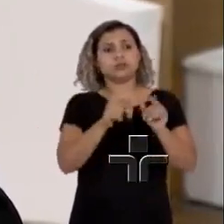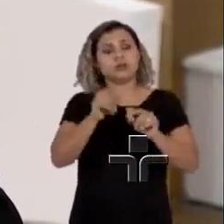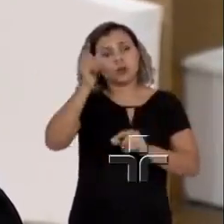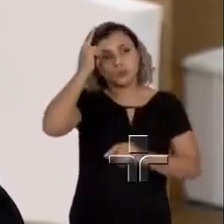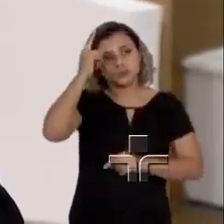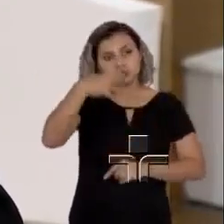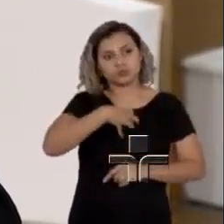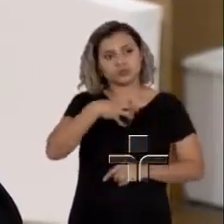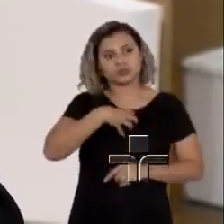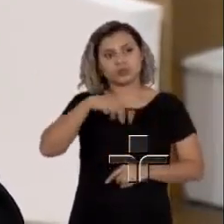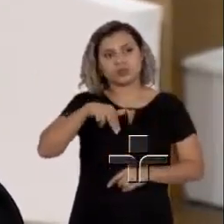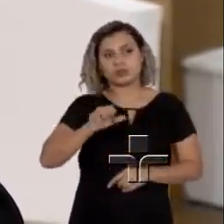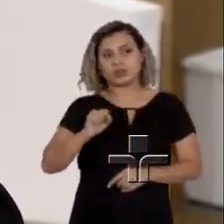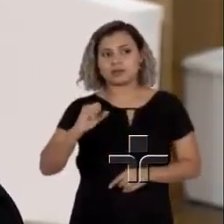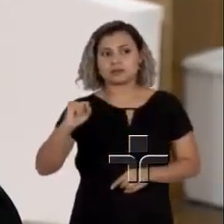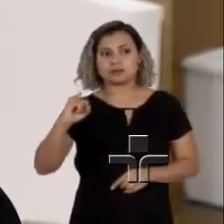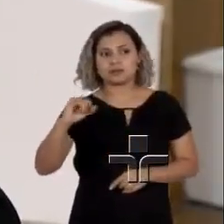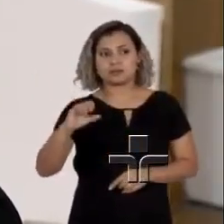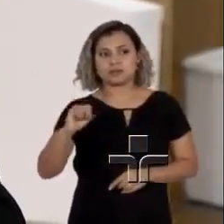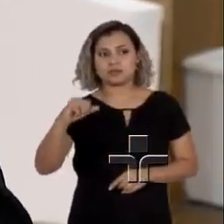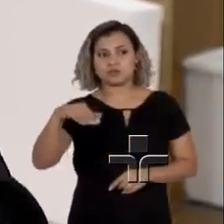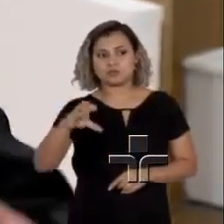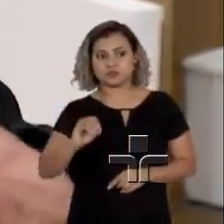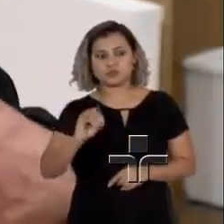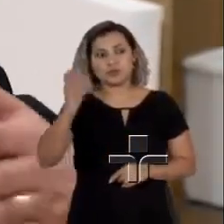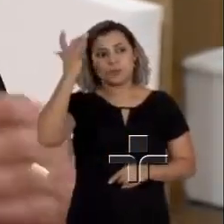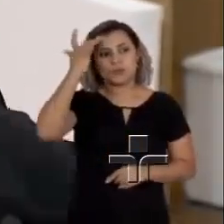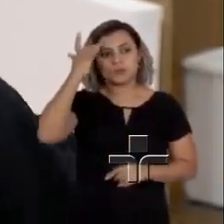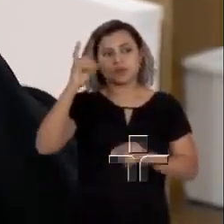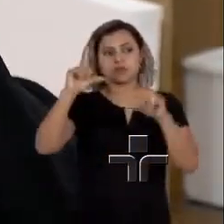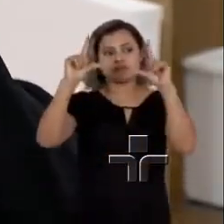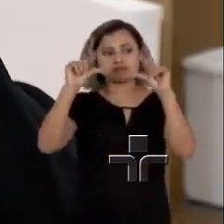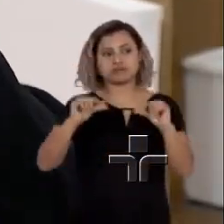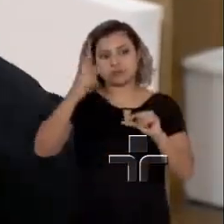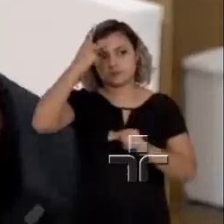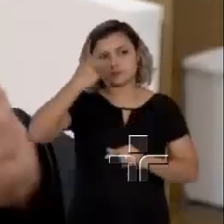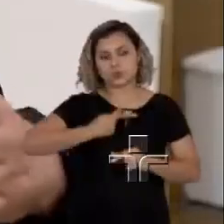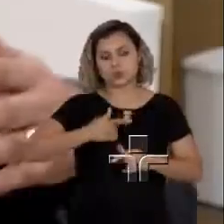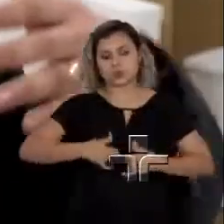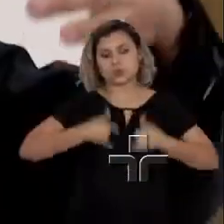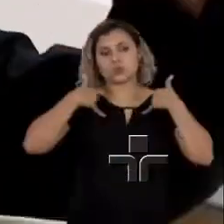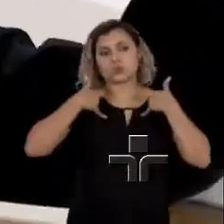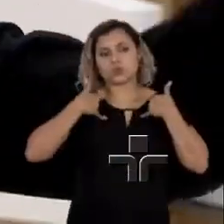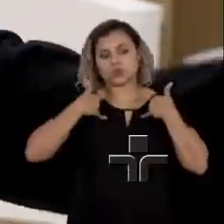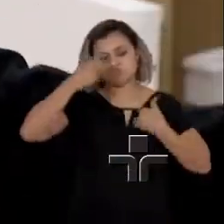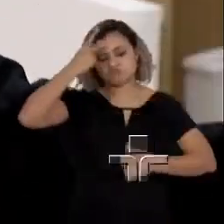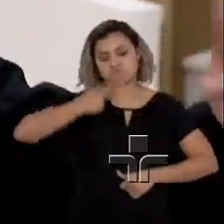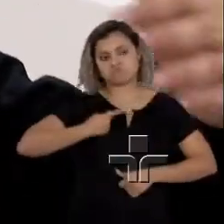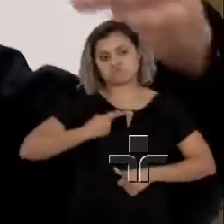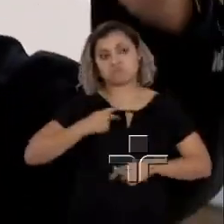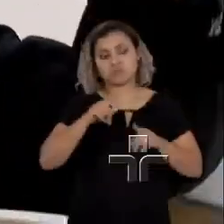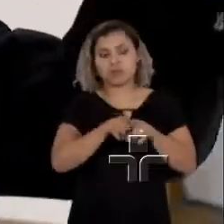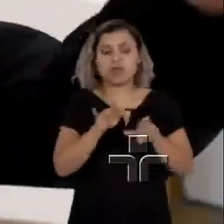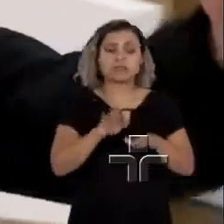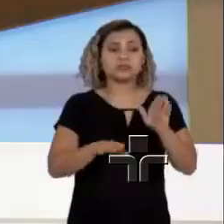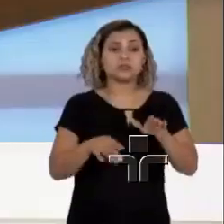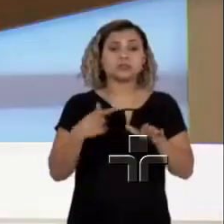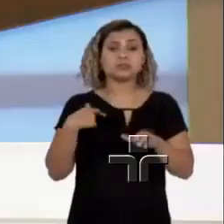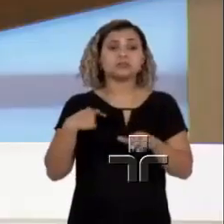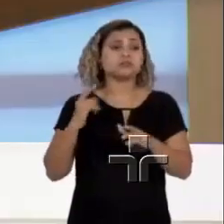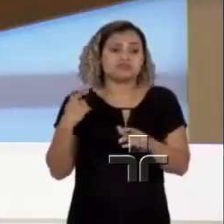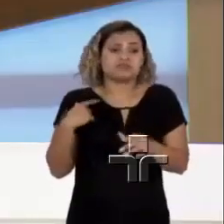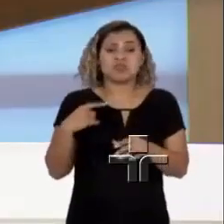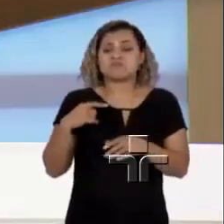narcisismo da condição do amadurecimento. Você tem elementos quase comportamentais, sai mais tarde de casa, ganha